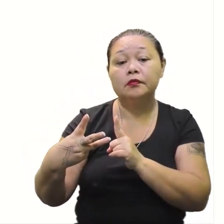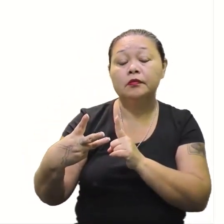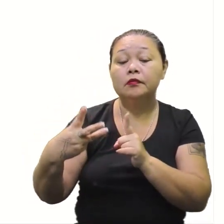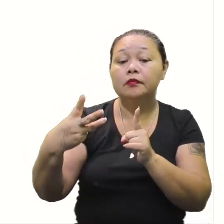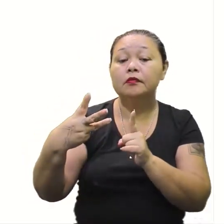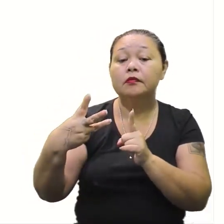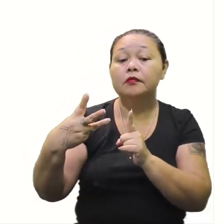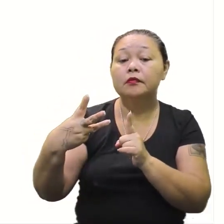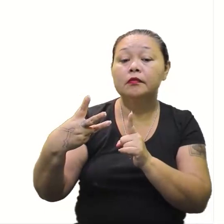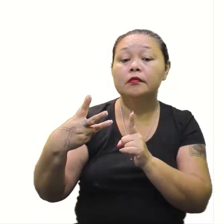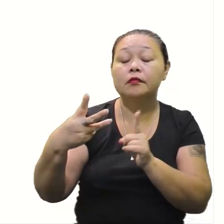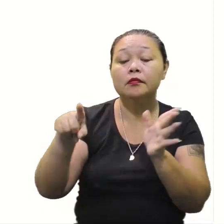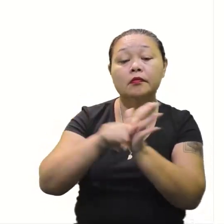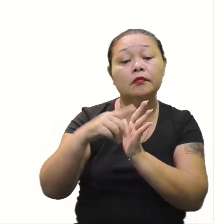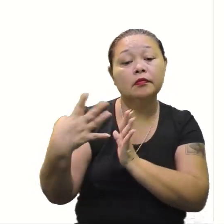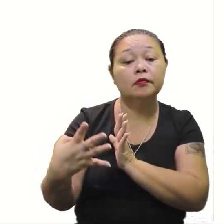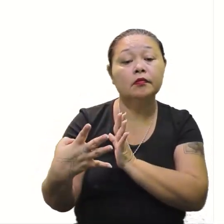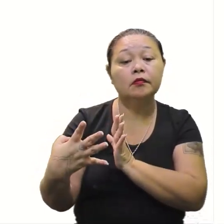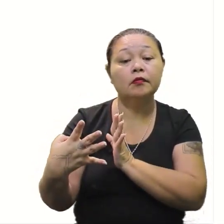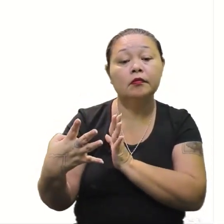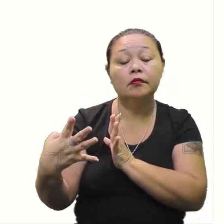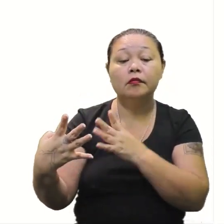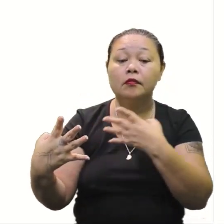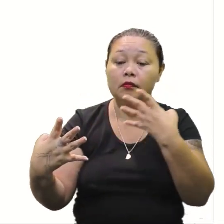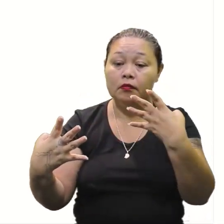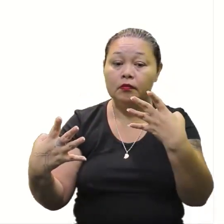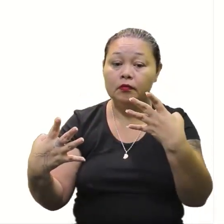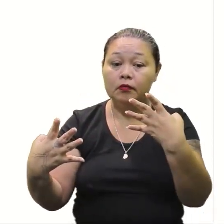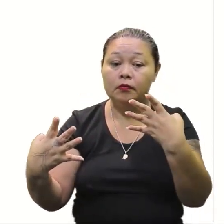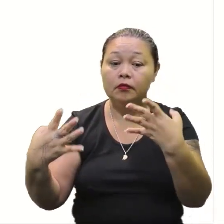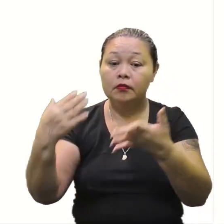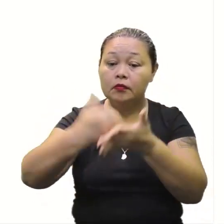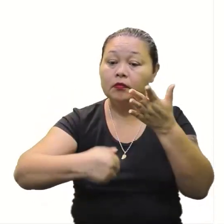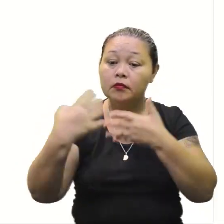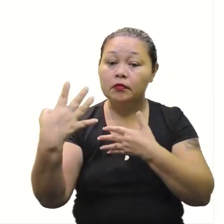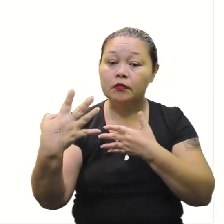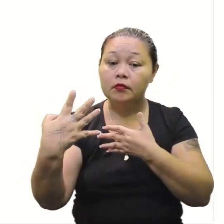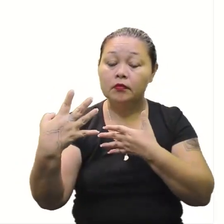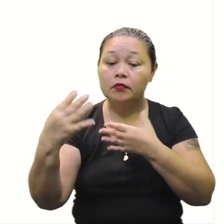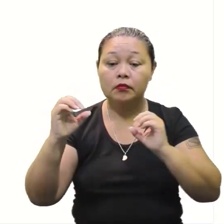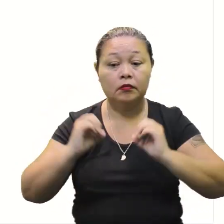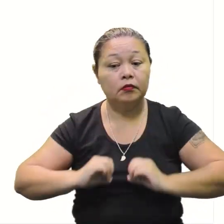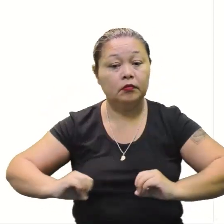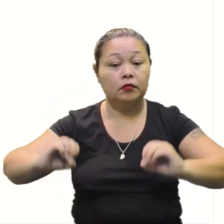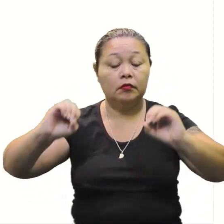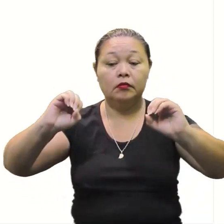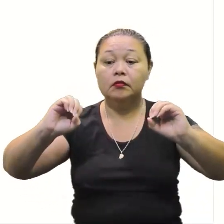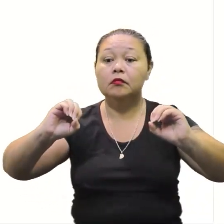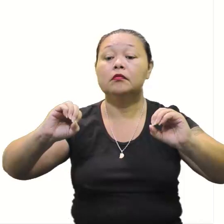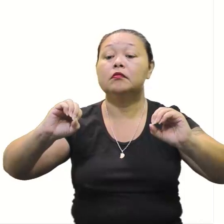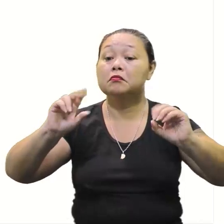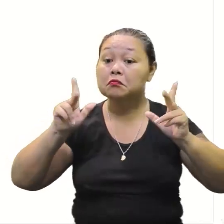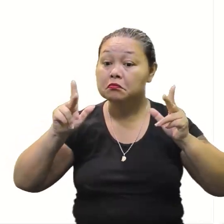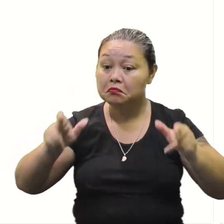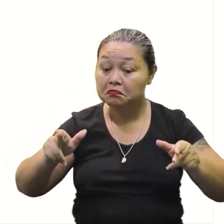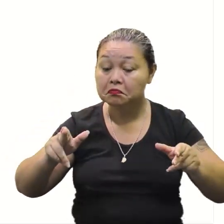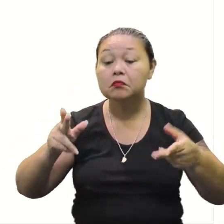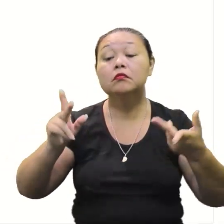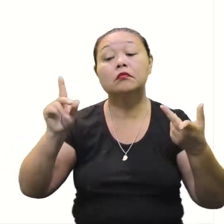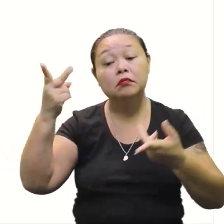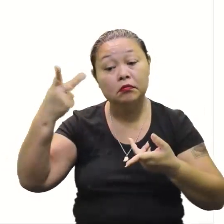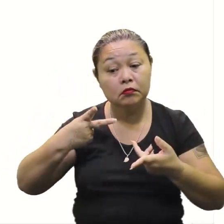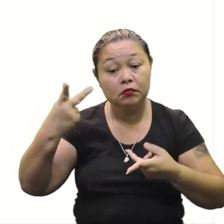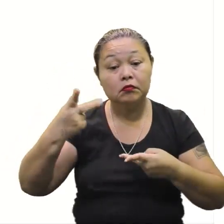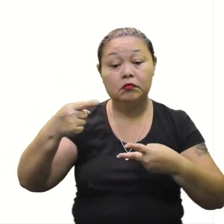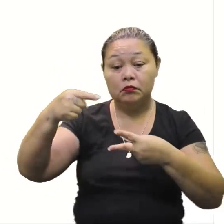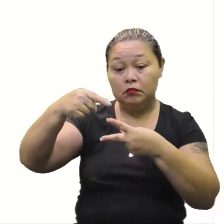1, 3. Menos 4, né? 1 mais 3? 4. 4 menos 4? É zero. Então, bateu certinho, valeu,